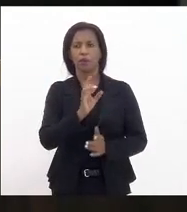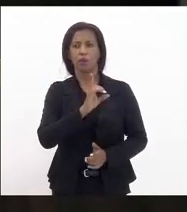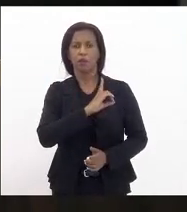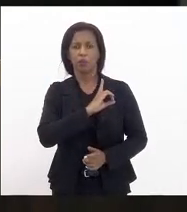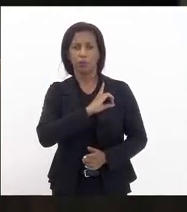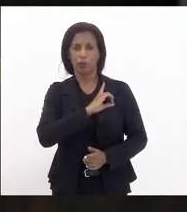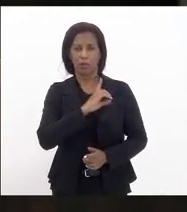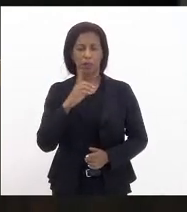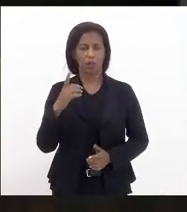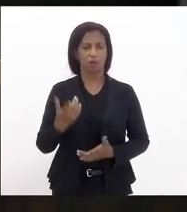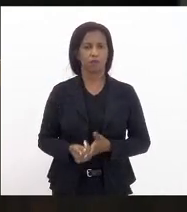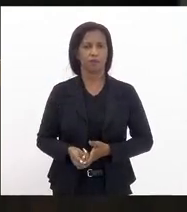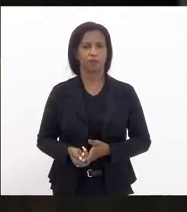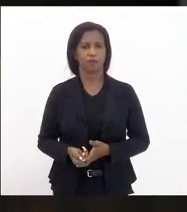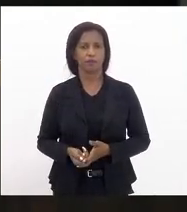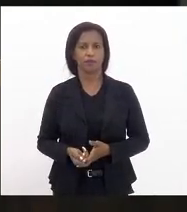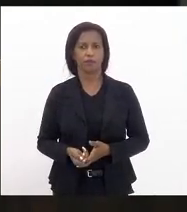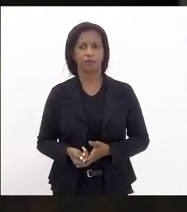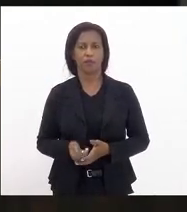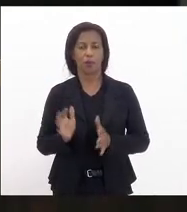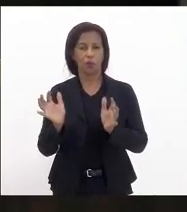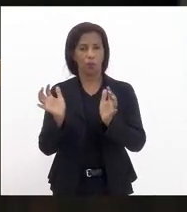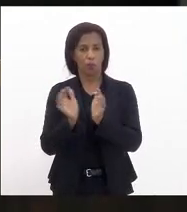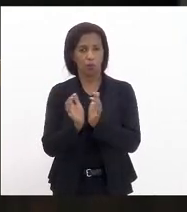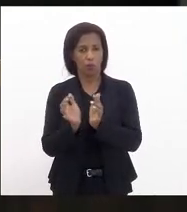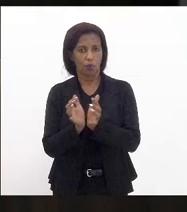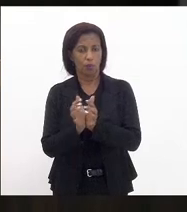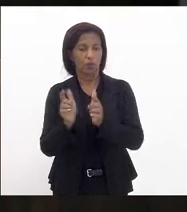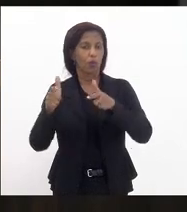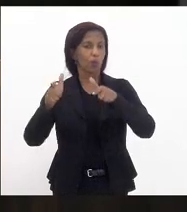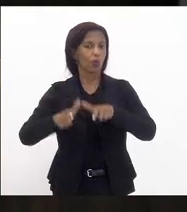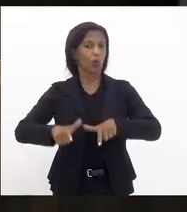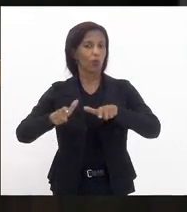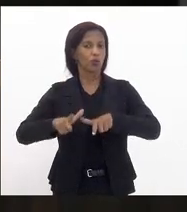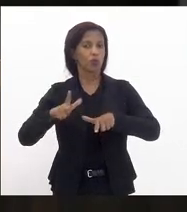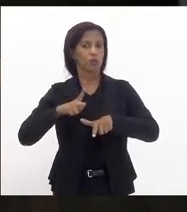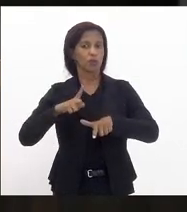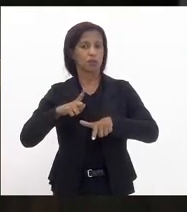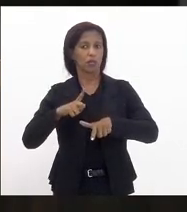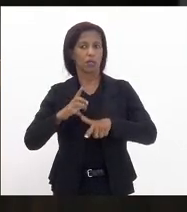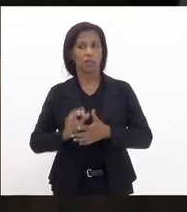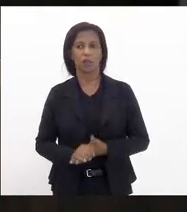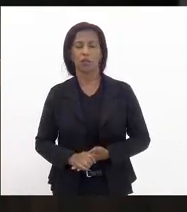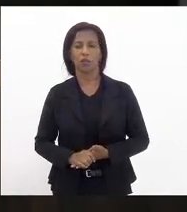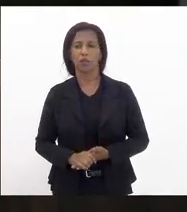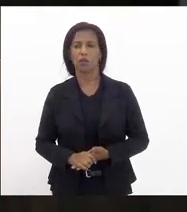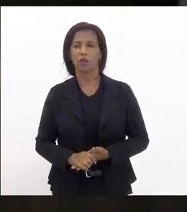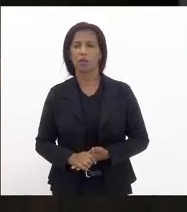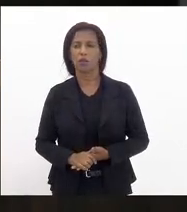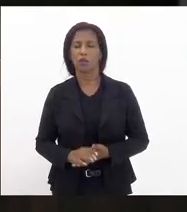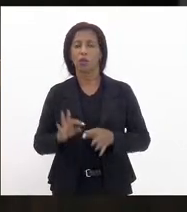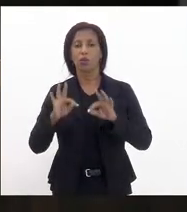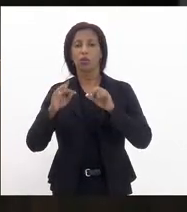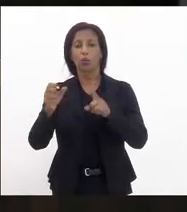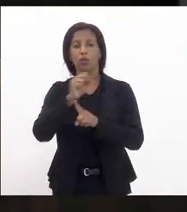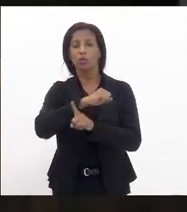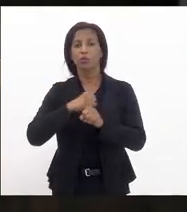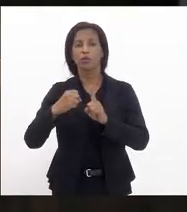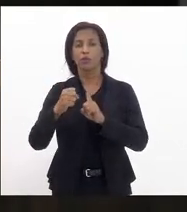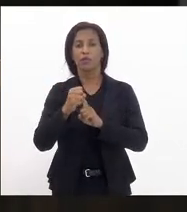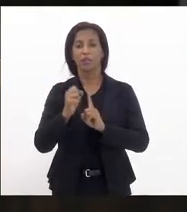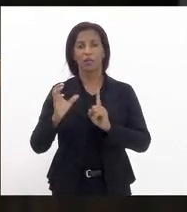Rocha e deputadas e deputadas presentes é um comitê onde tem assento todos a sociedade civil